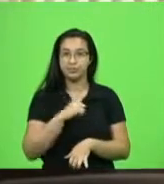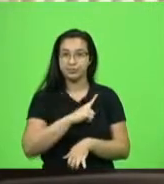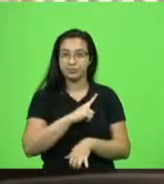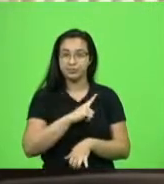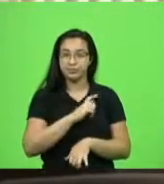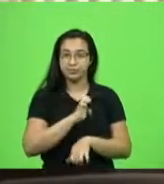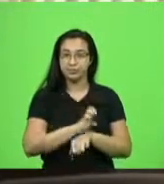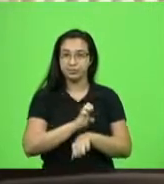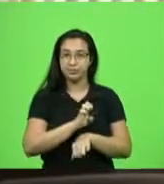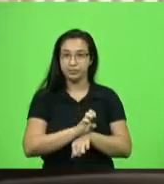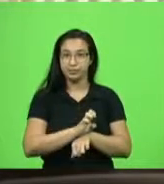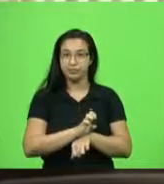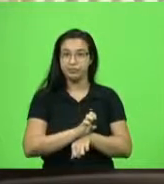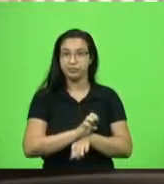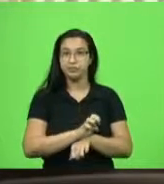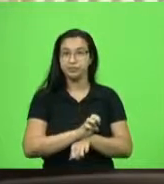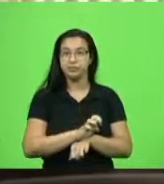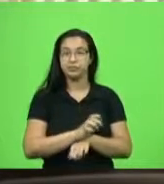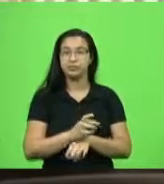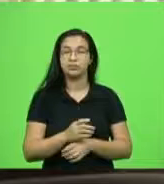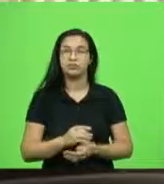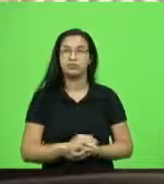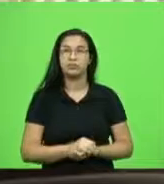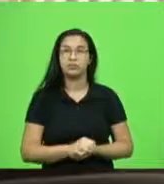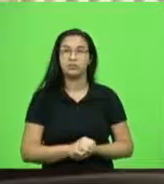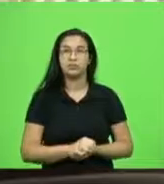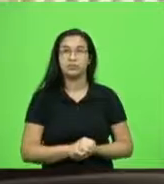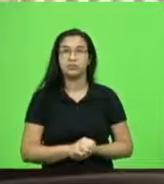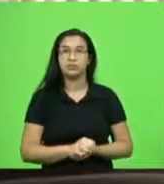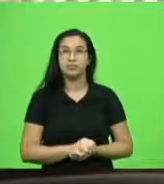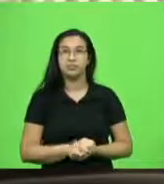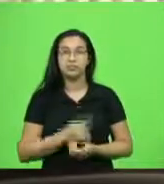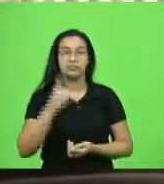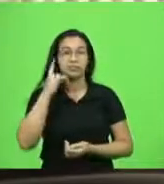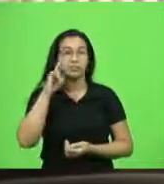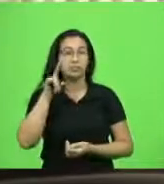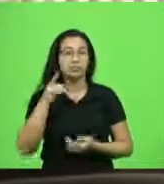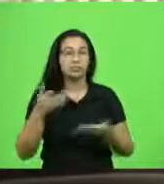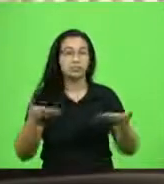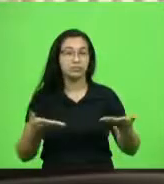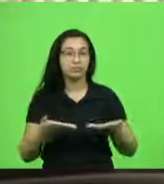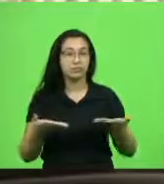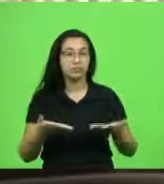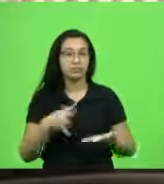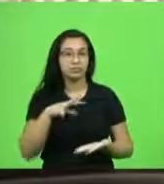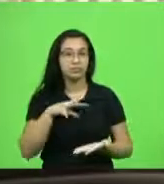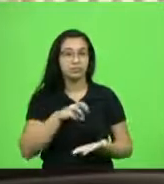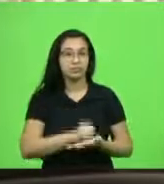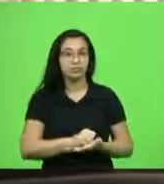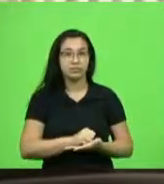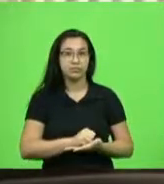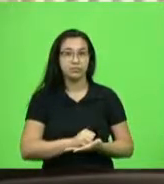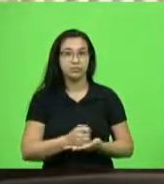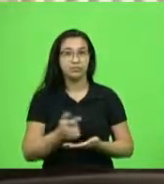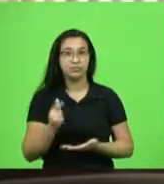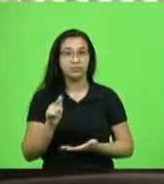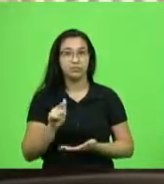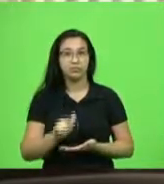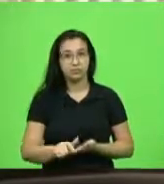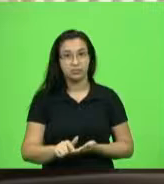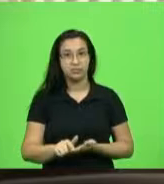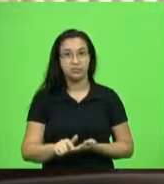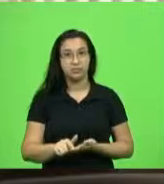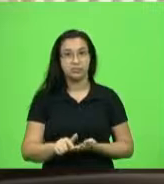e coloca aqui em data de hoje a contratada novamente advertida